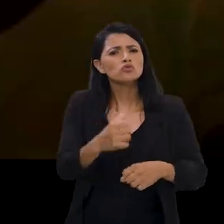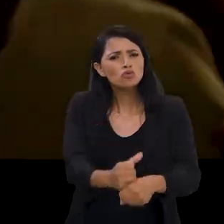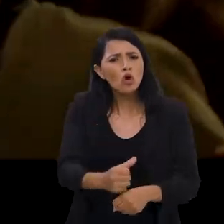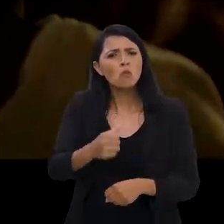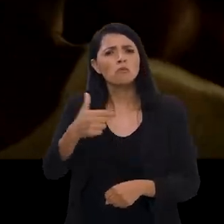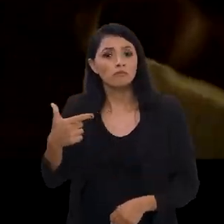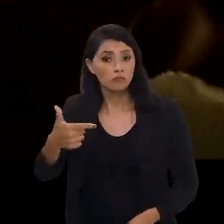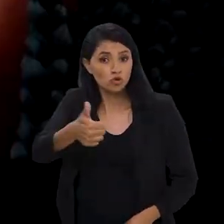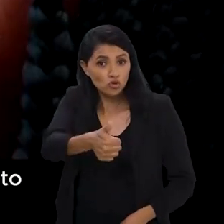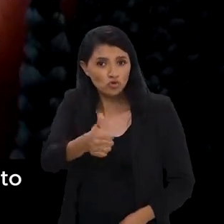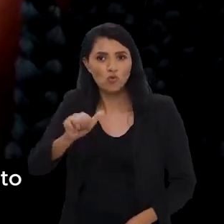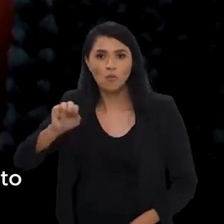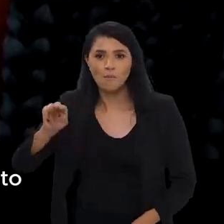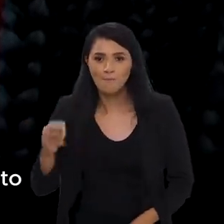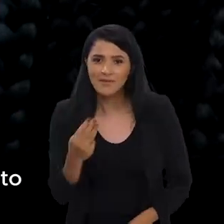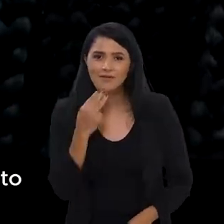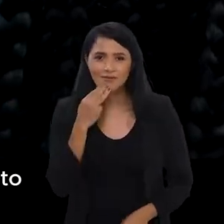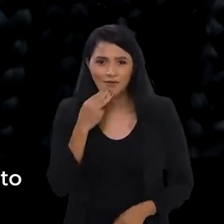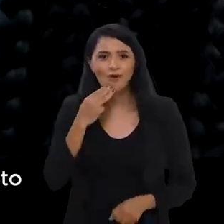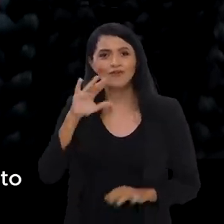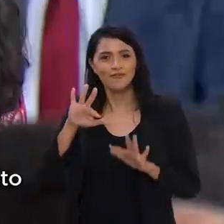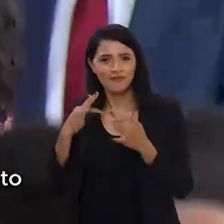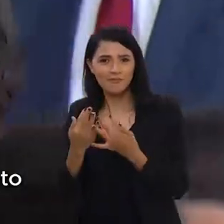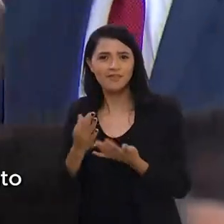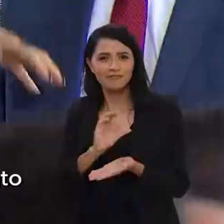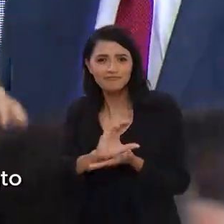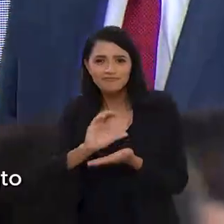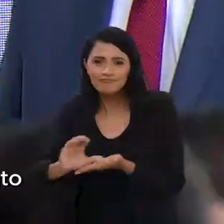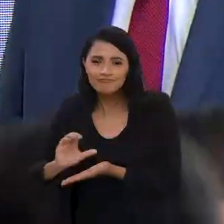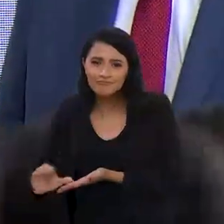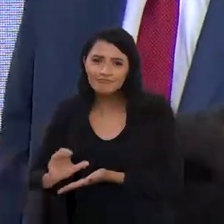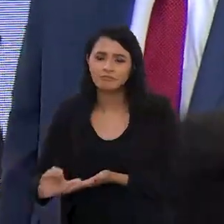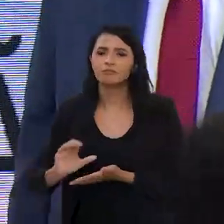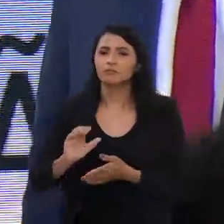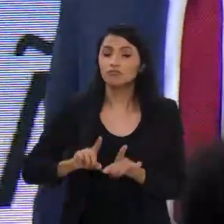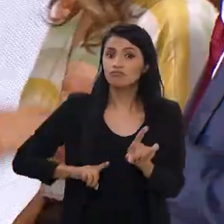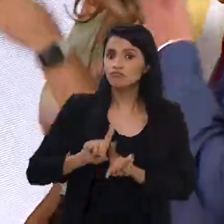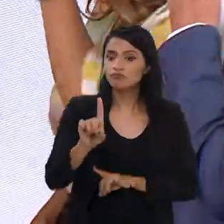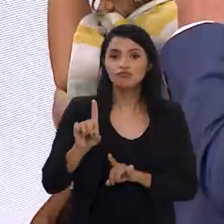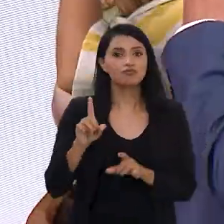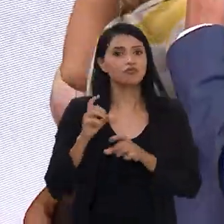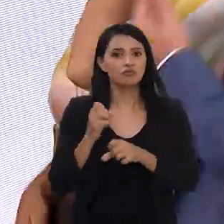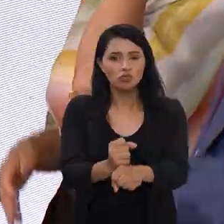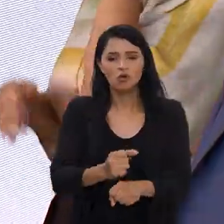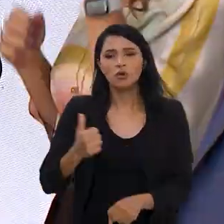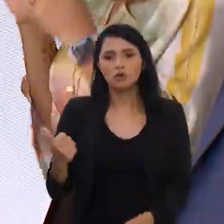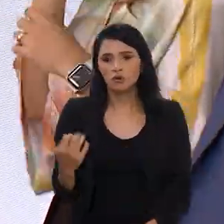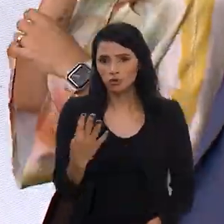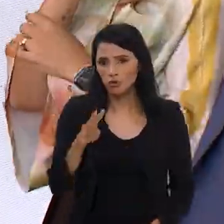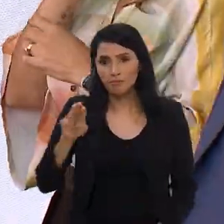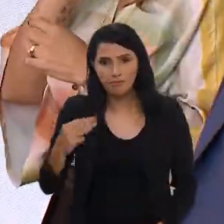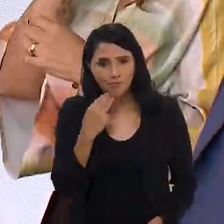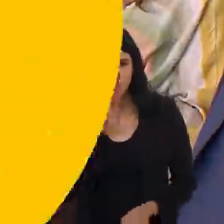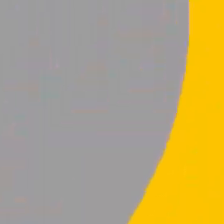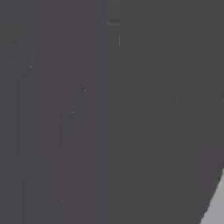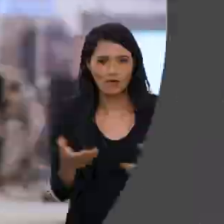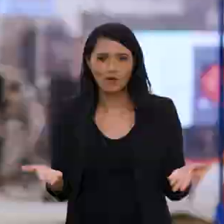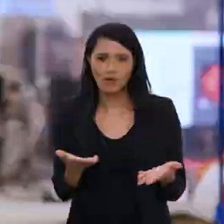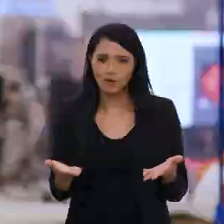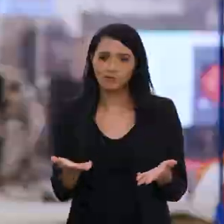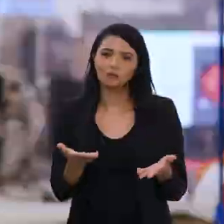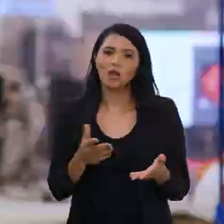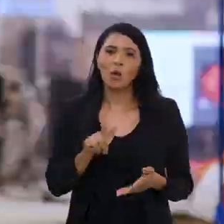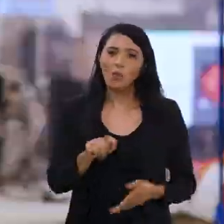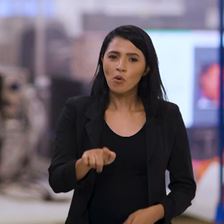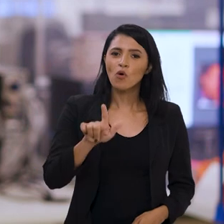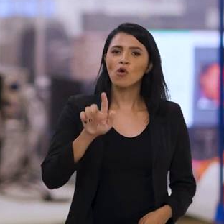serão 21 milhões de famílias contempladas, com investimento recorde de R$ 14 bilhões esse mês. O